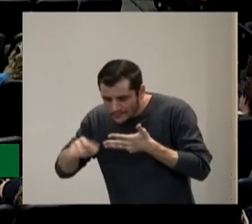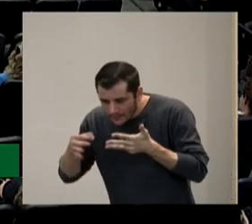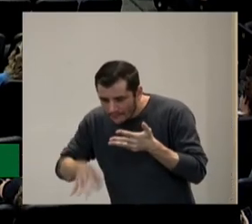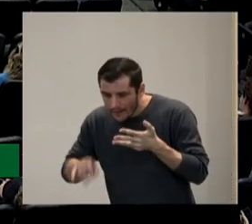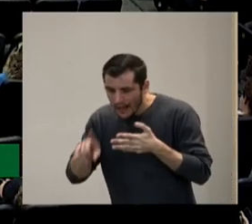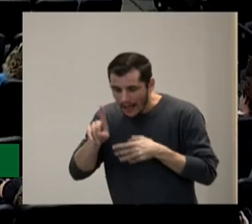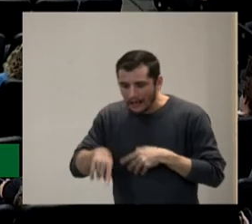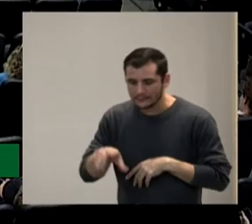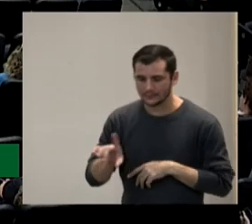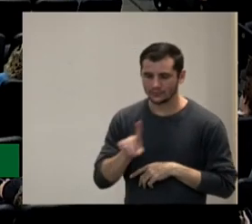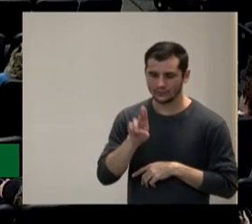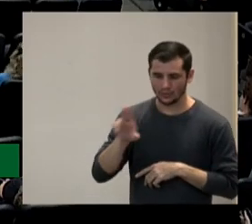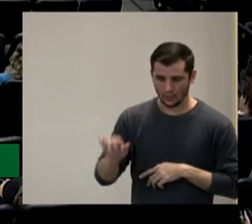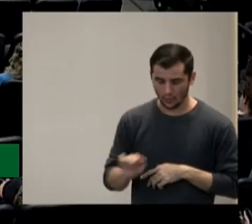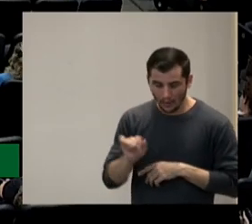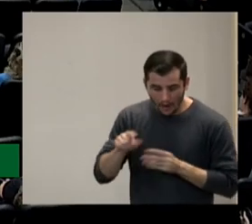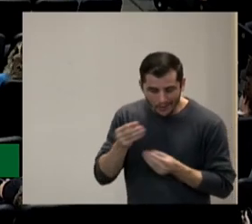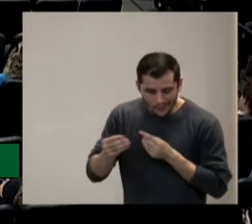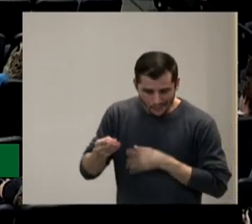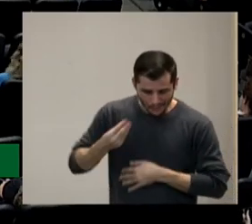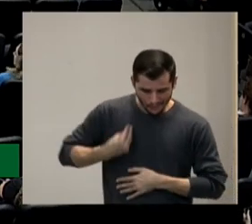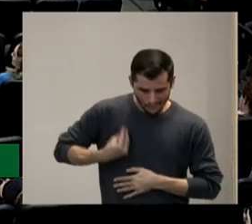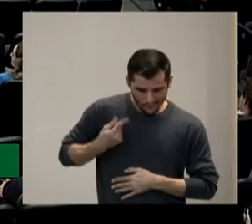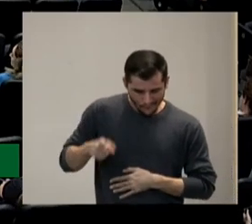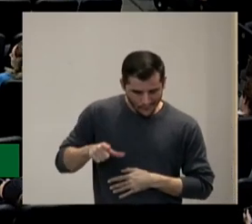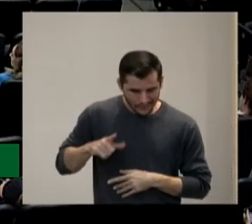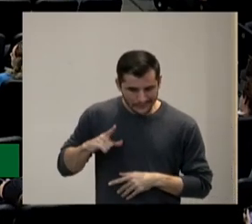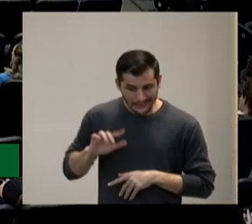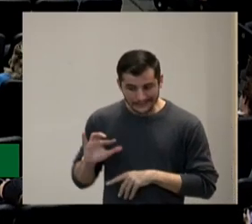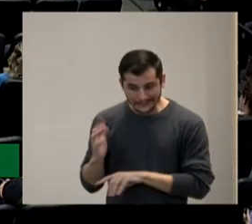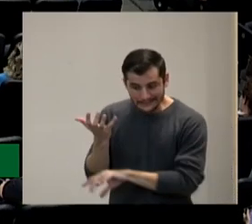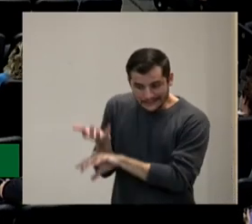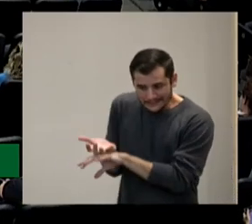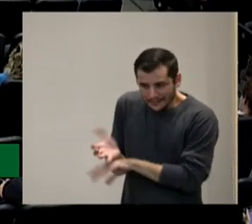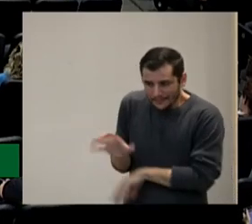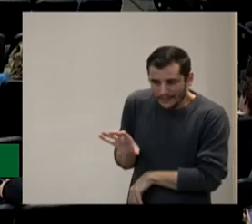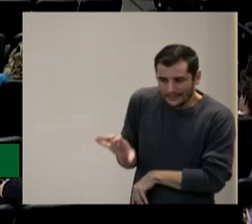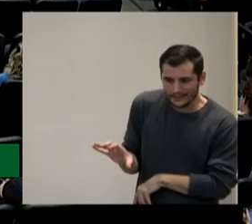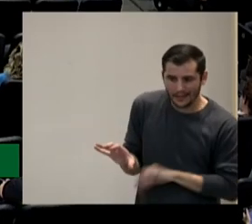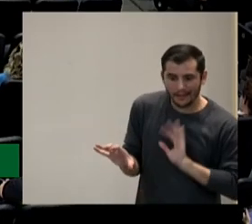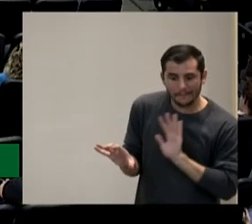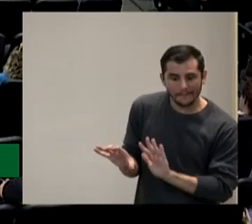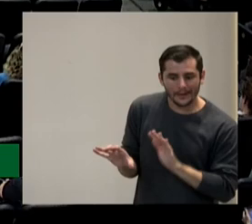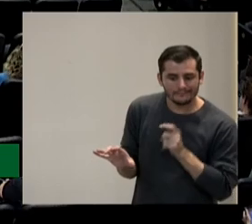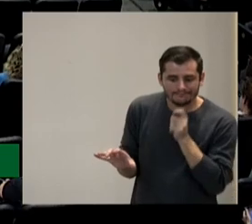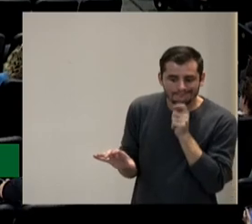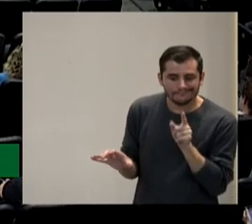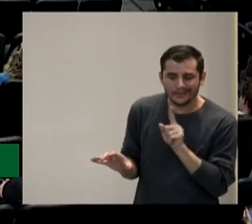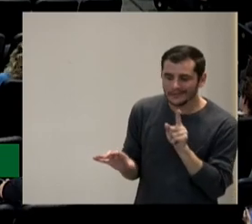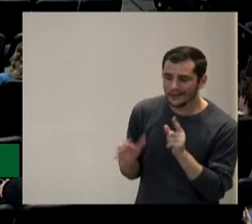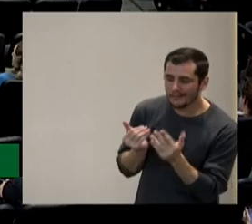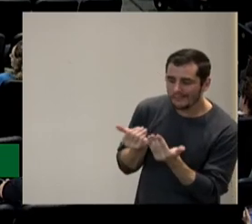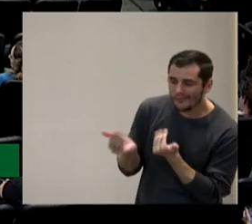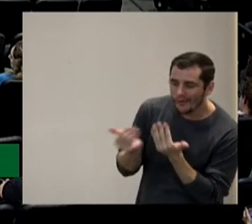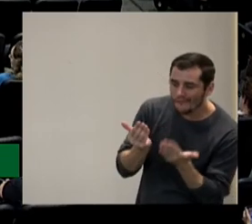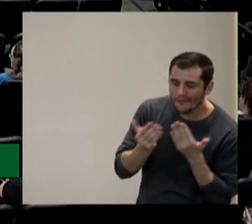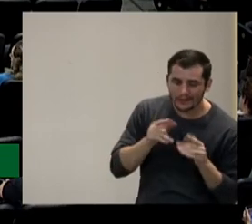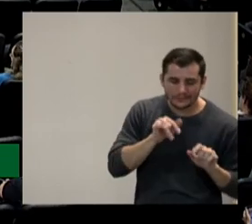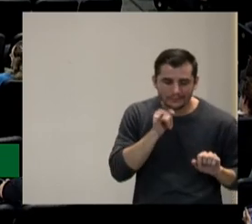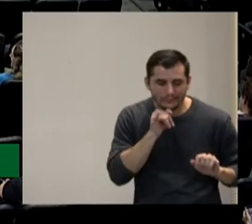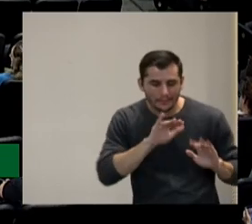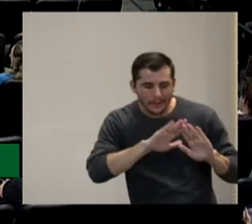incorporados em uma determinada disciplina mas ainda não vi uma conversa de toda escola